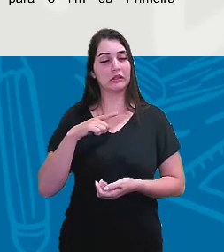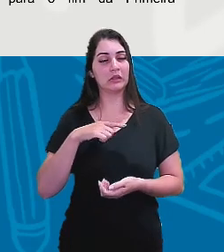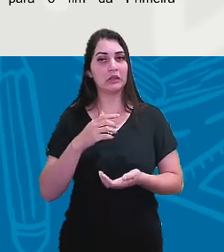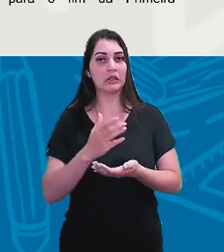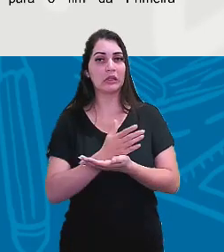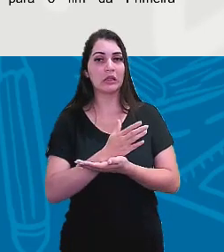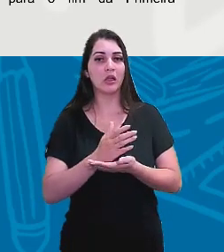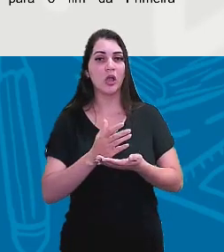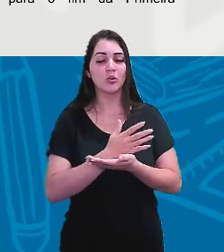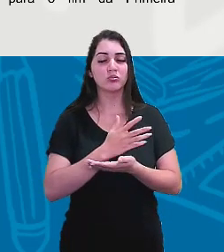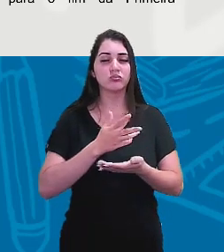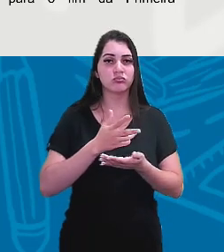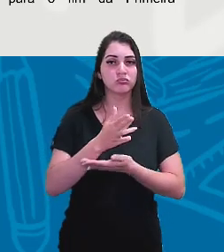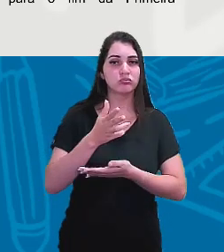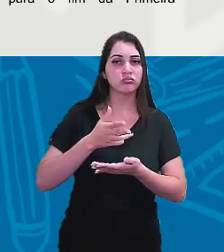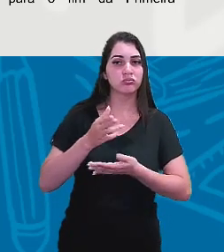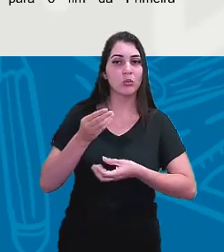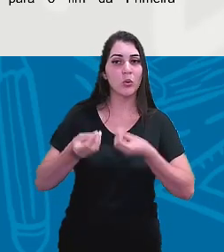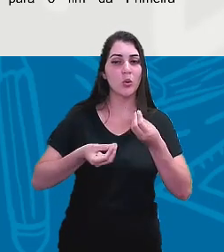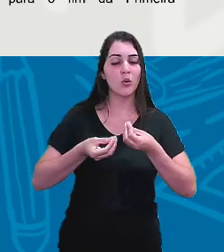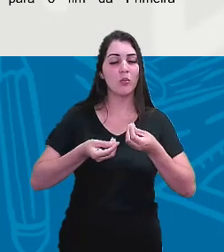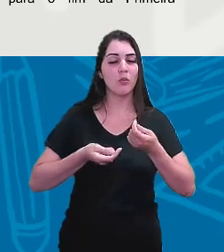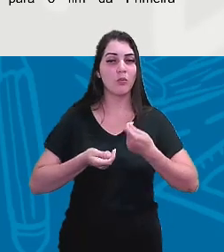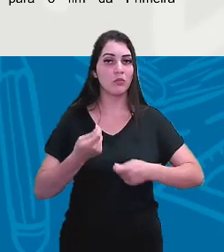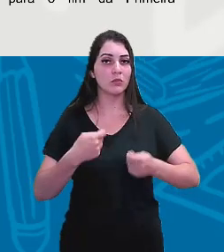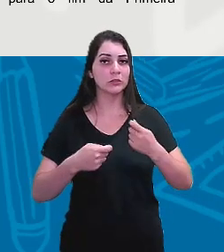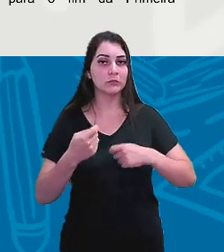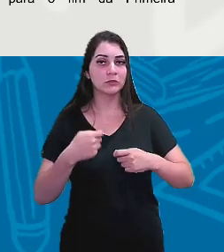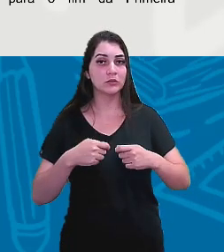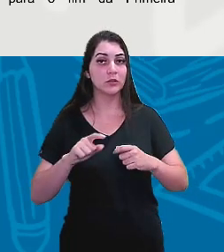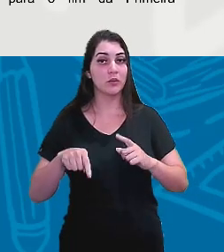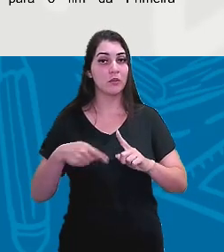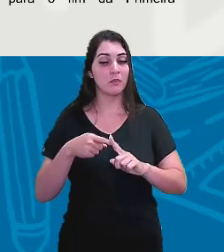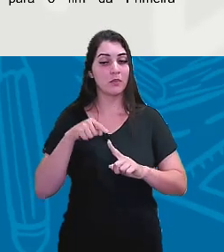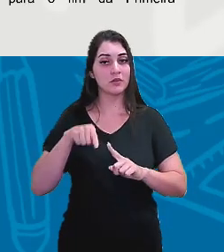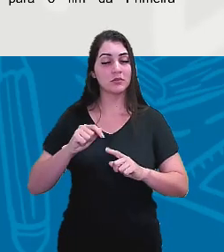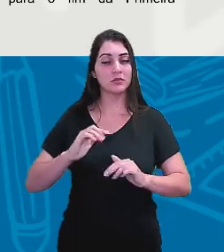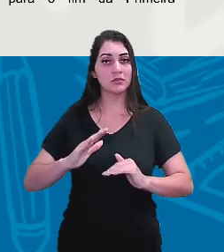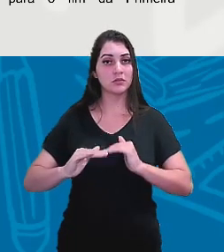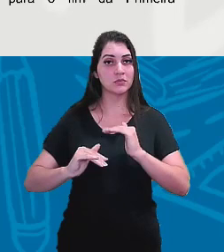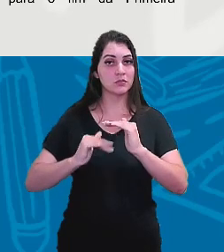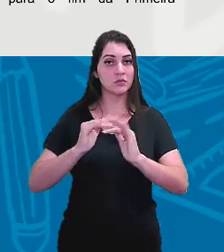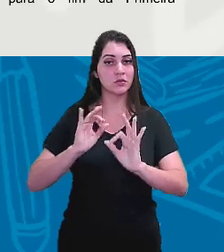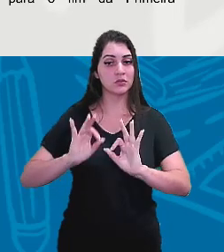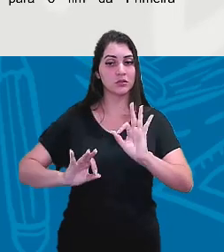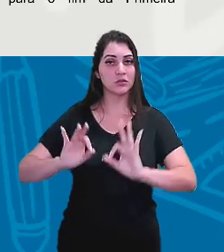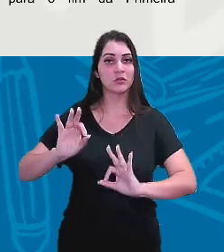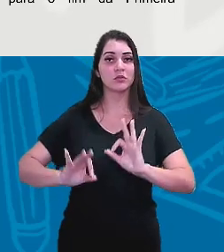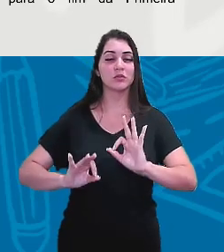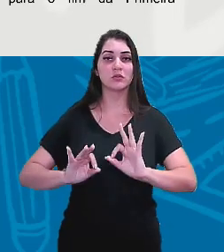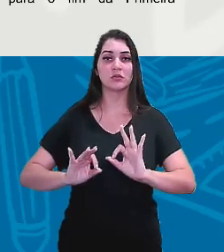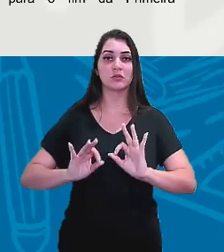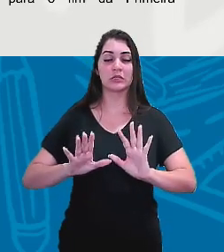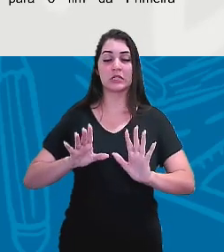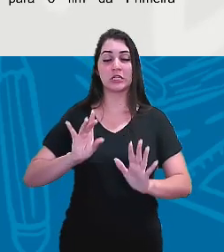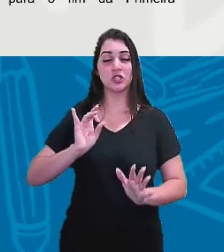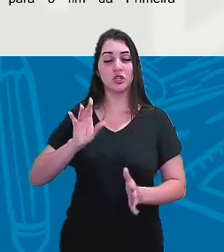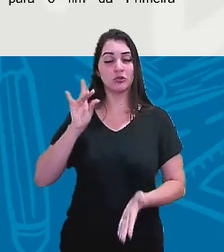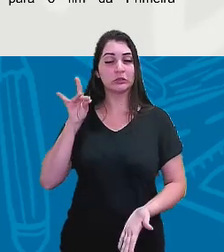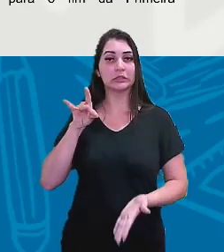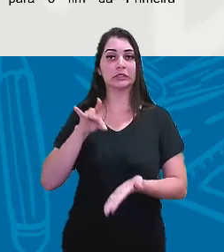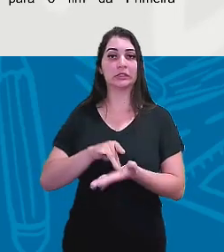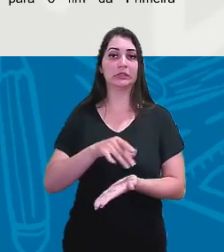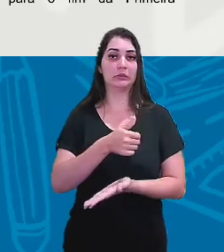no modo de administração, mas esse processo de organização não se dá efetivamente